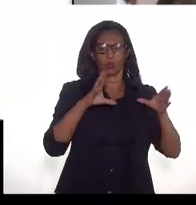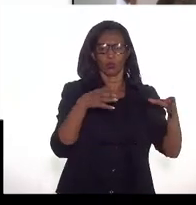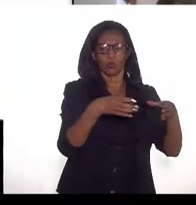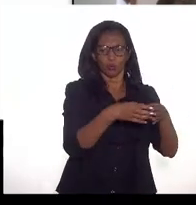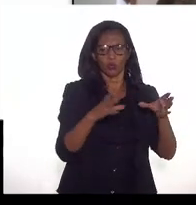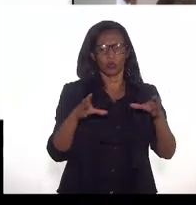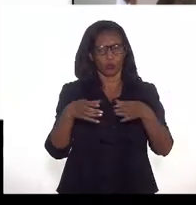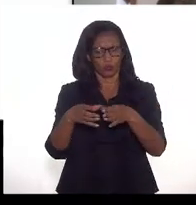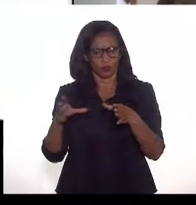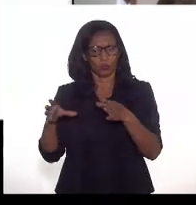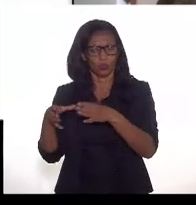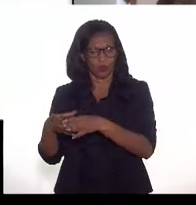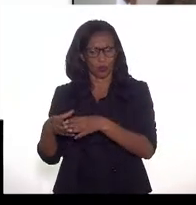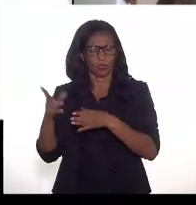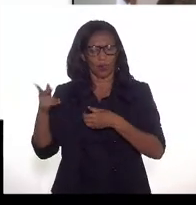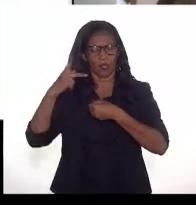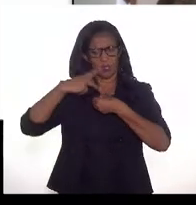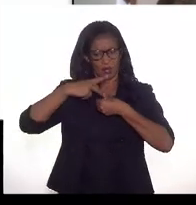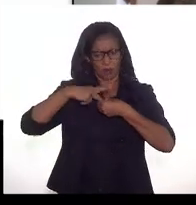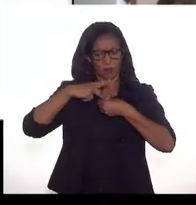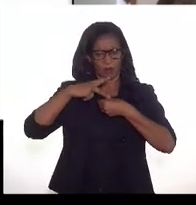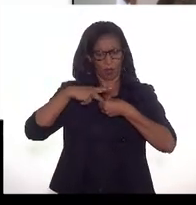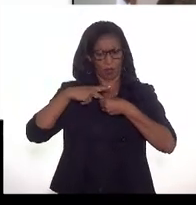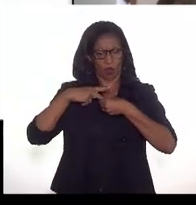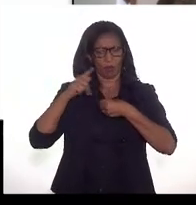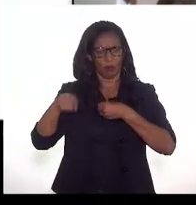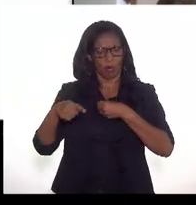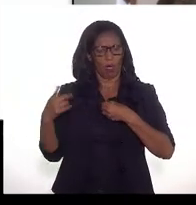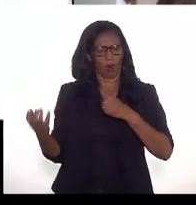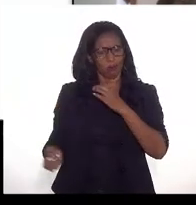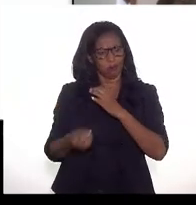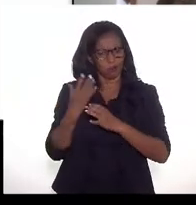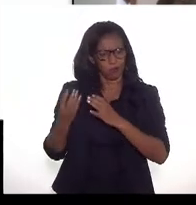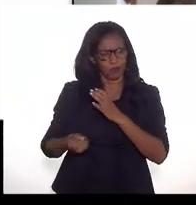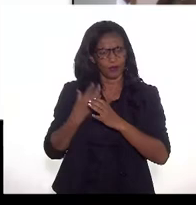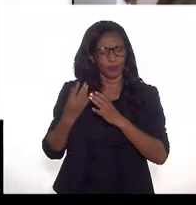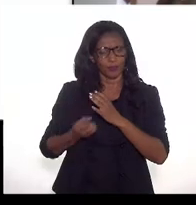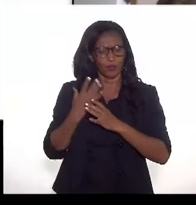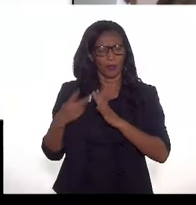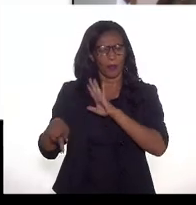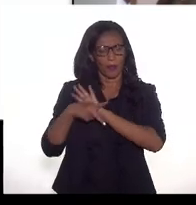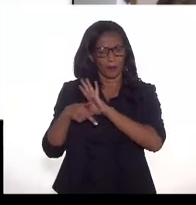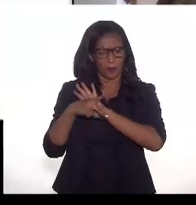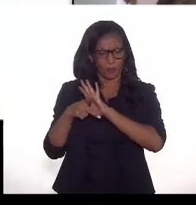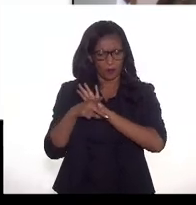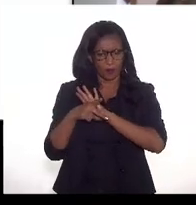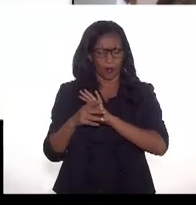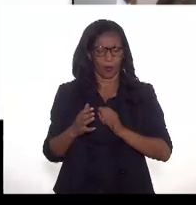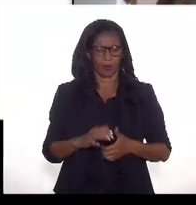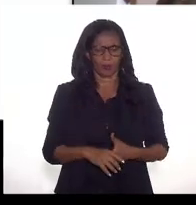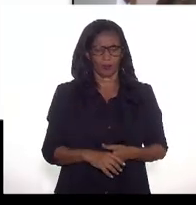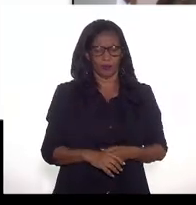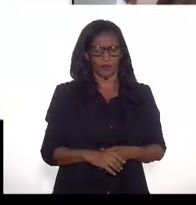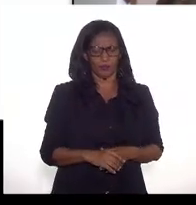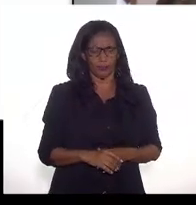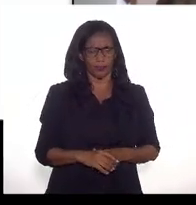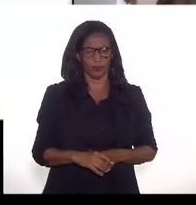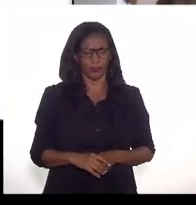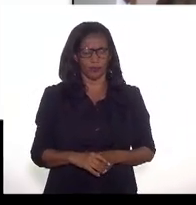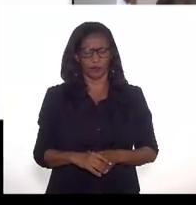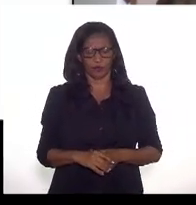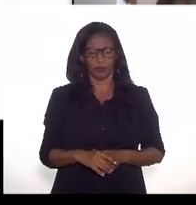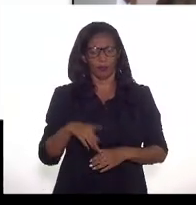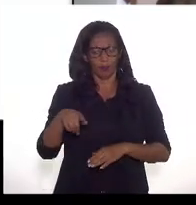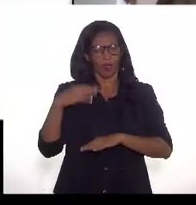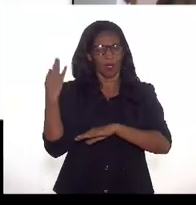petróleo está sendo produzido aqui no curso produtor e a injeção aqui alternada no curso injetor, que é um esquemático. Não existe